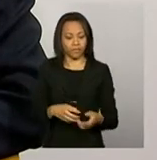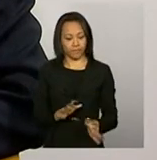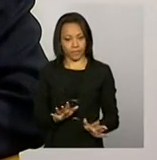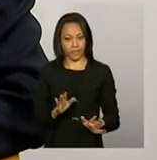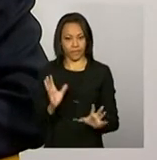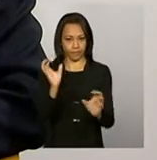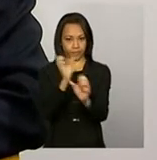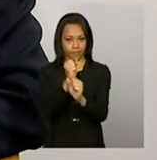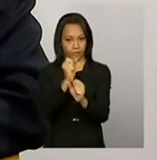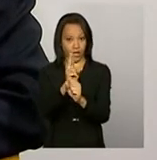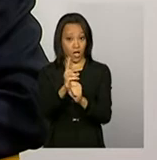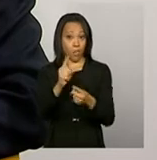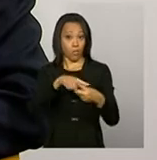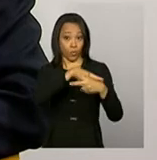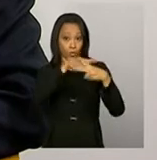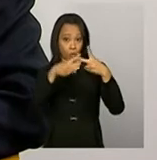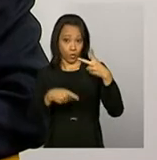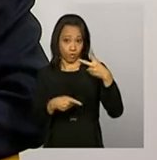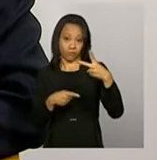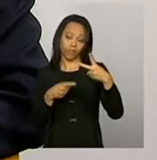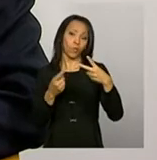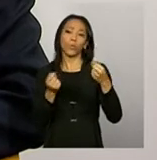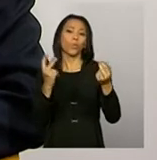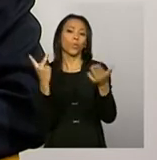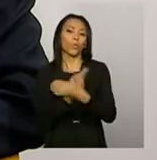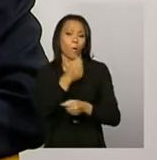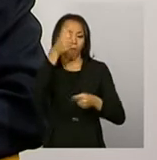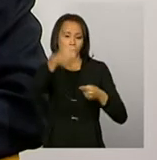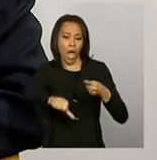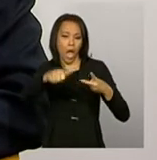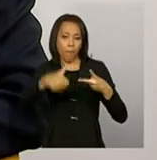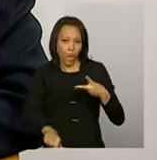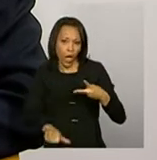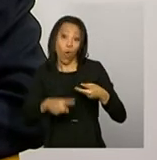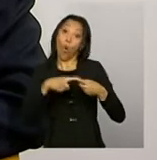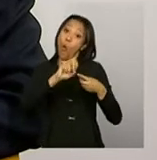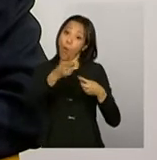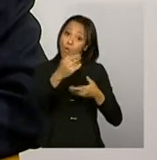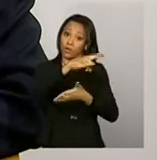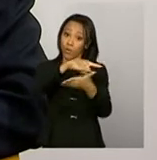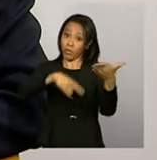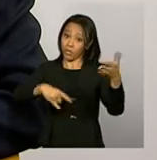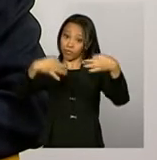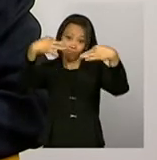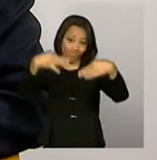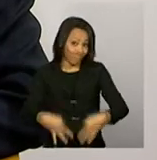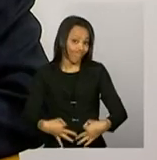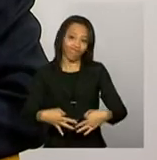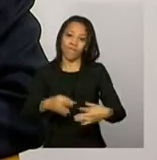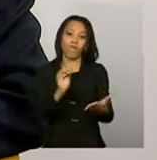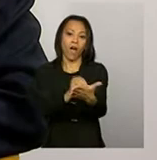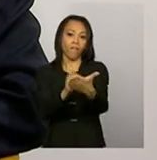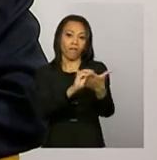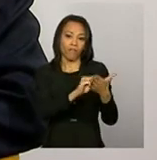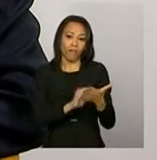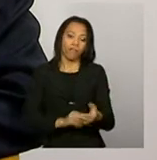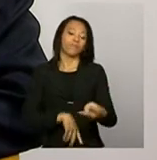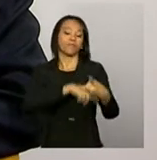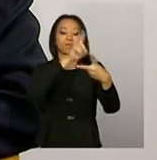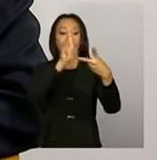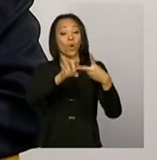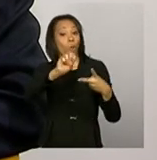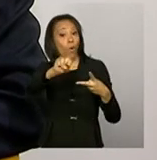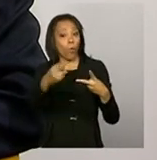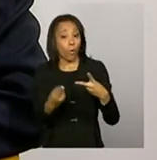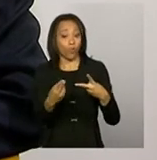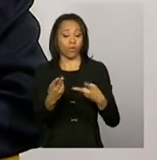por duas razões. Ou você não tem a documentação, ou as contas foram